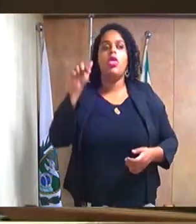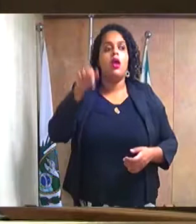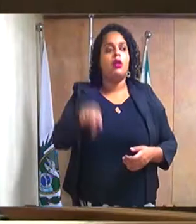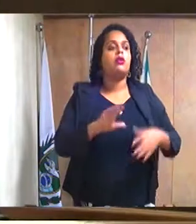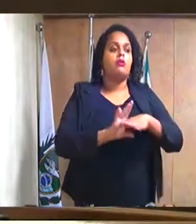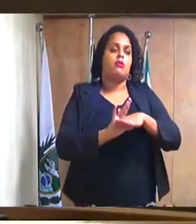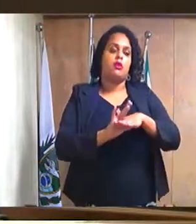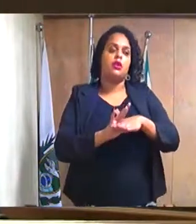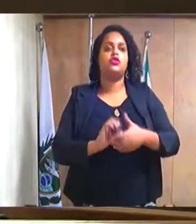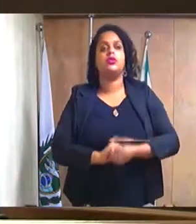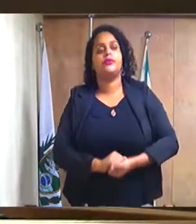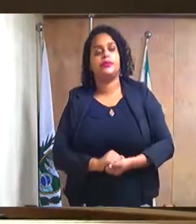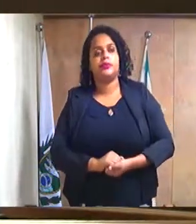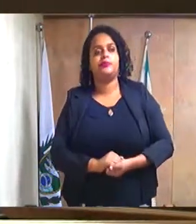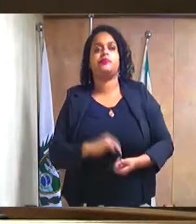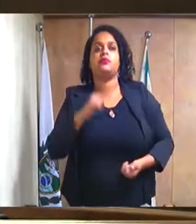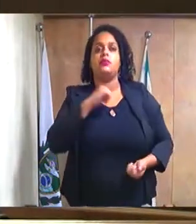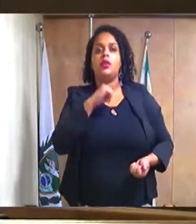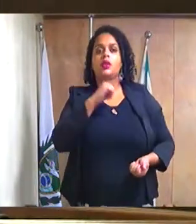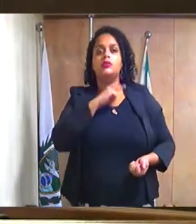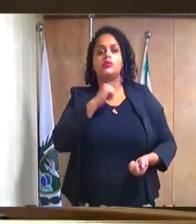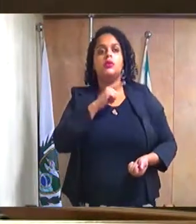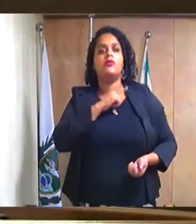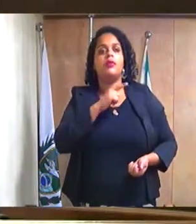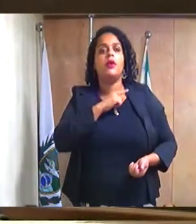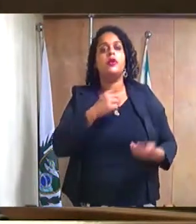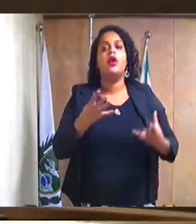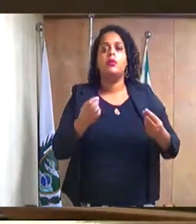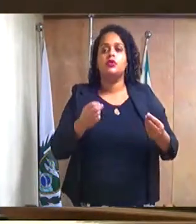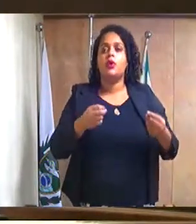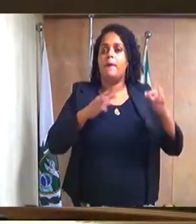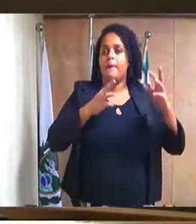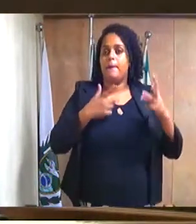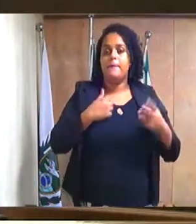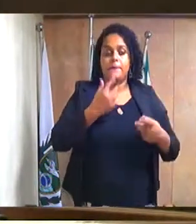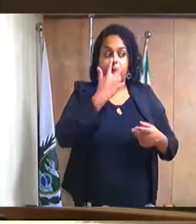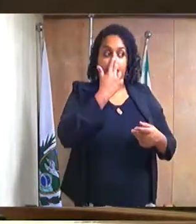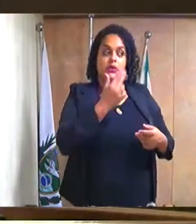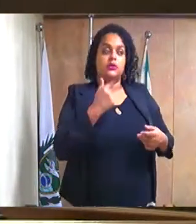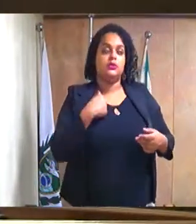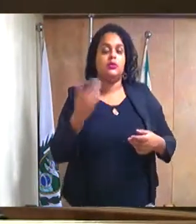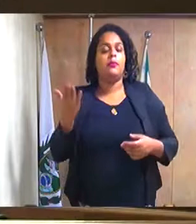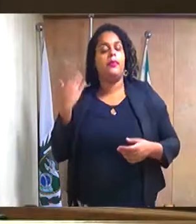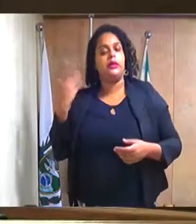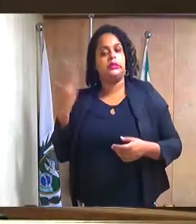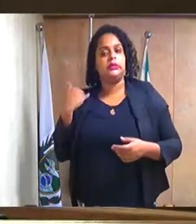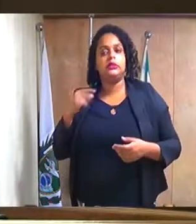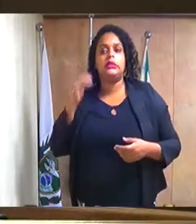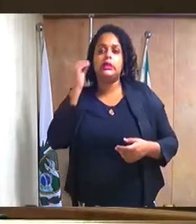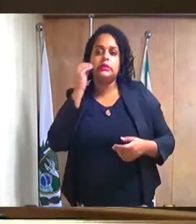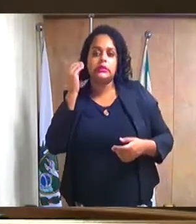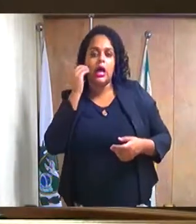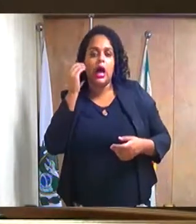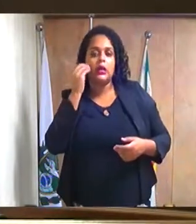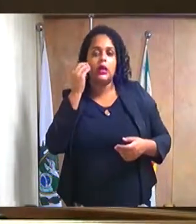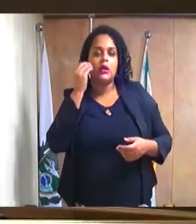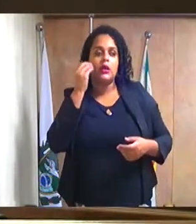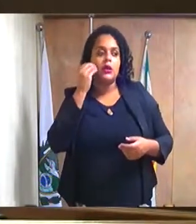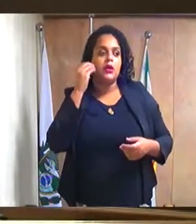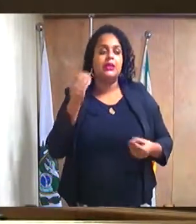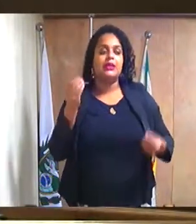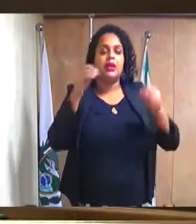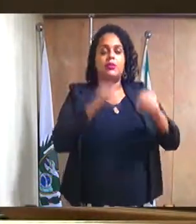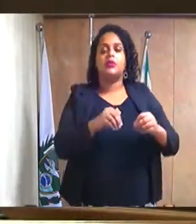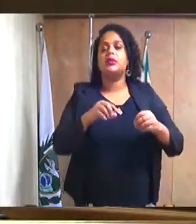Caxias, nós tivemos uma situação parecida. No passado, tentaram implantar o pedágio